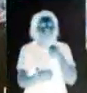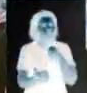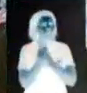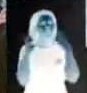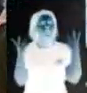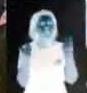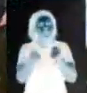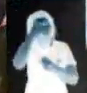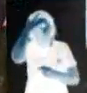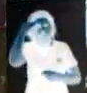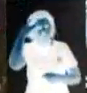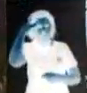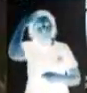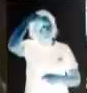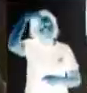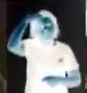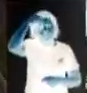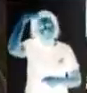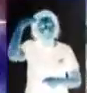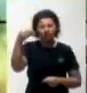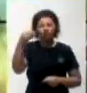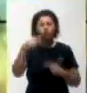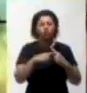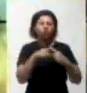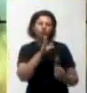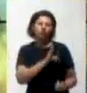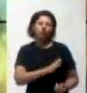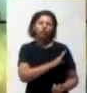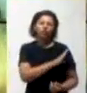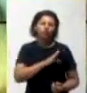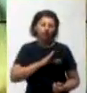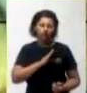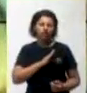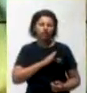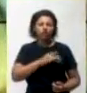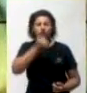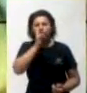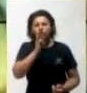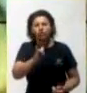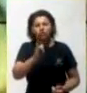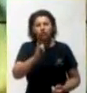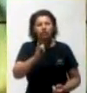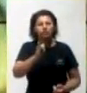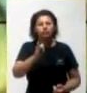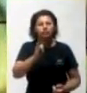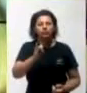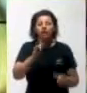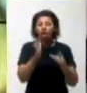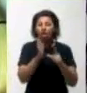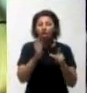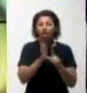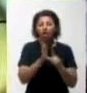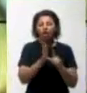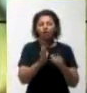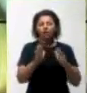as pessoas batizadas. O catecismo amplia esse conceito para nos